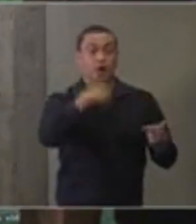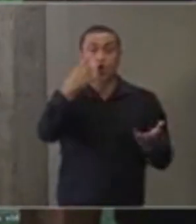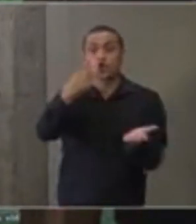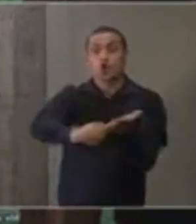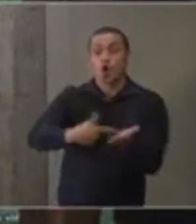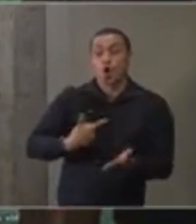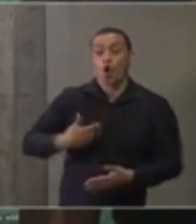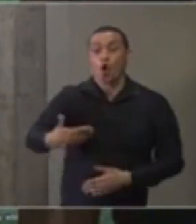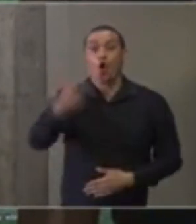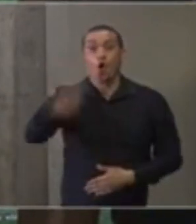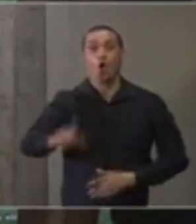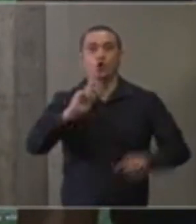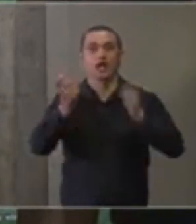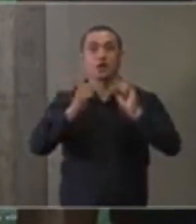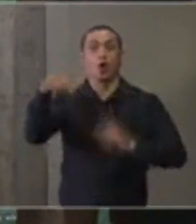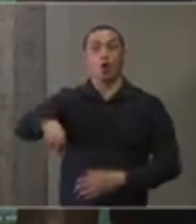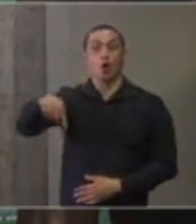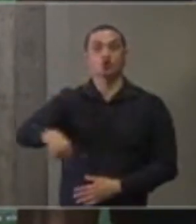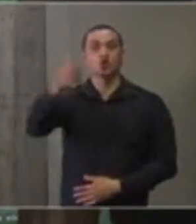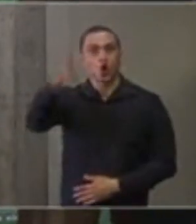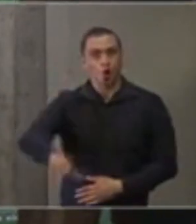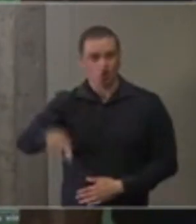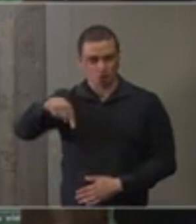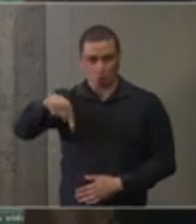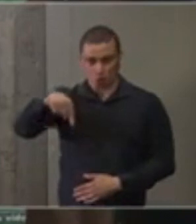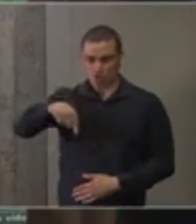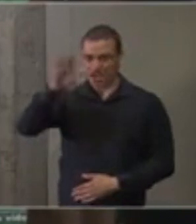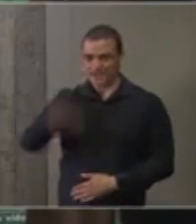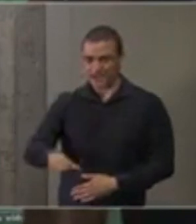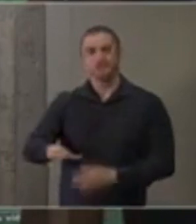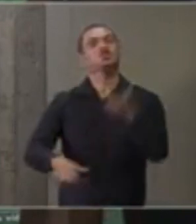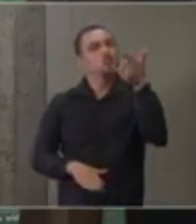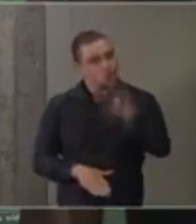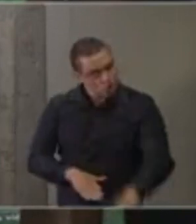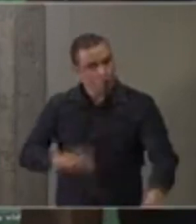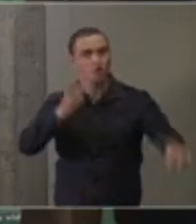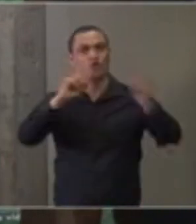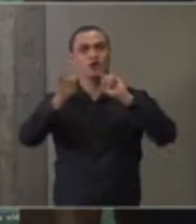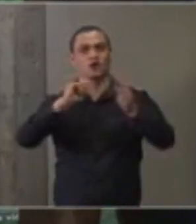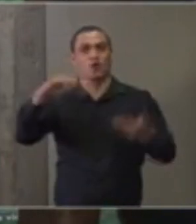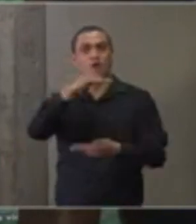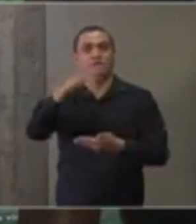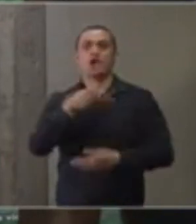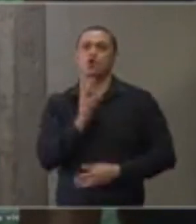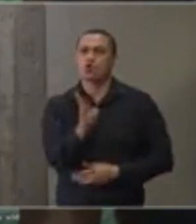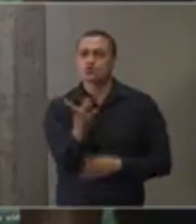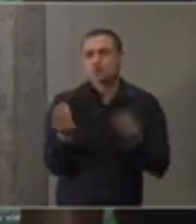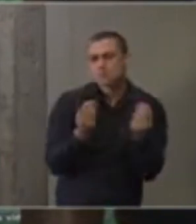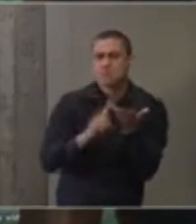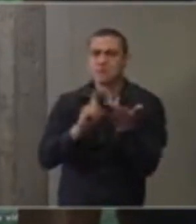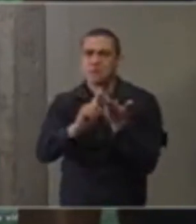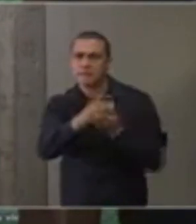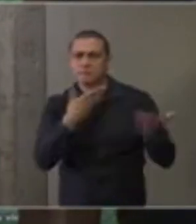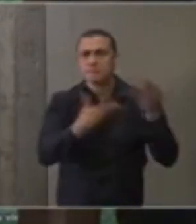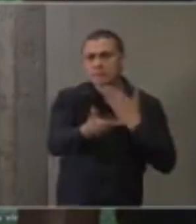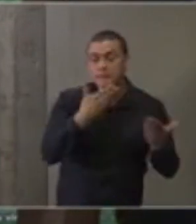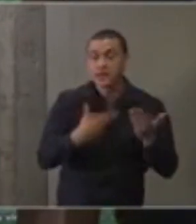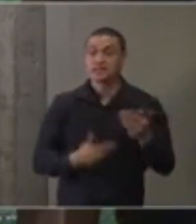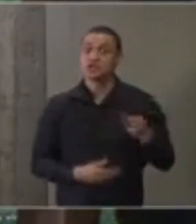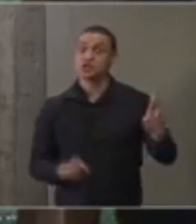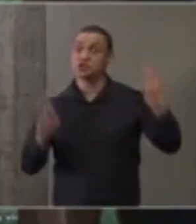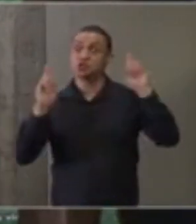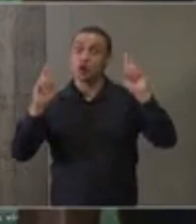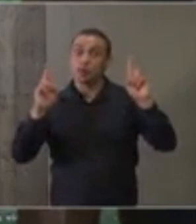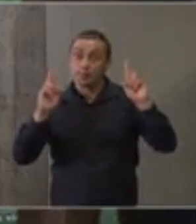reunião para o dia de hoje. Então, no final do dia de hoje, teremos mais uma reunião em continuidade a essa primeira e esperamos poder